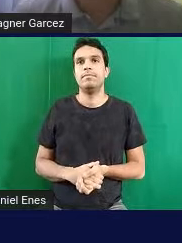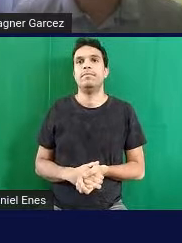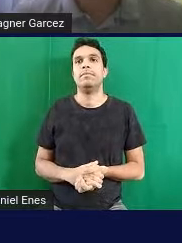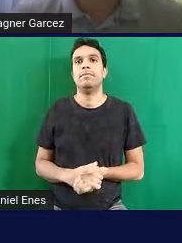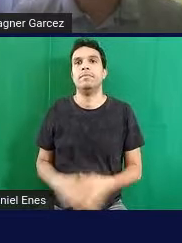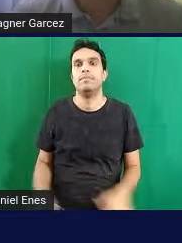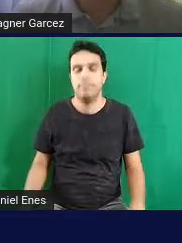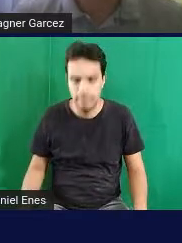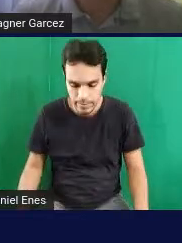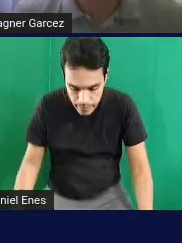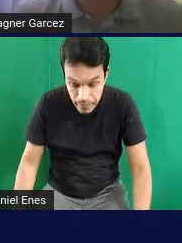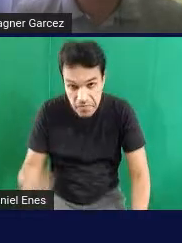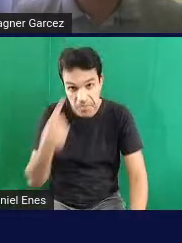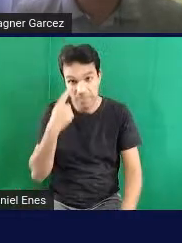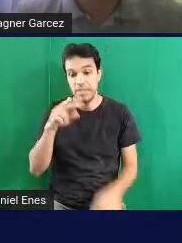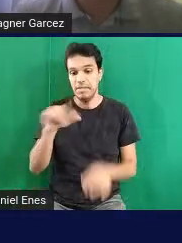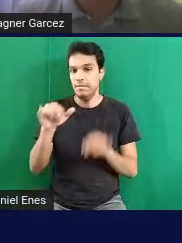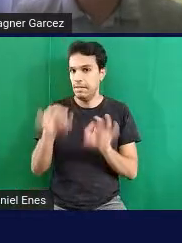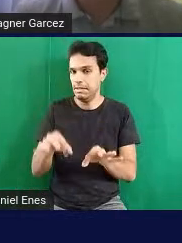Vamos ver se vai funcionar, né?